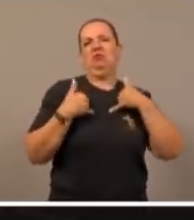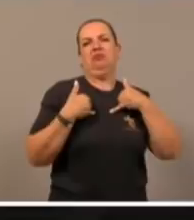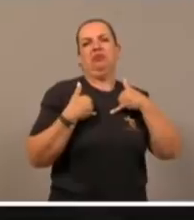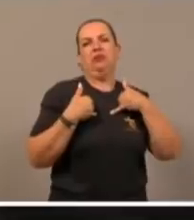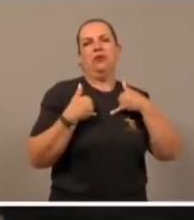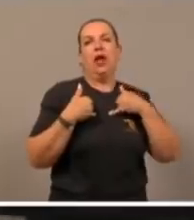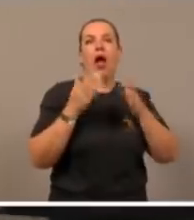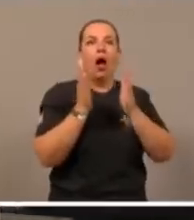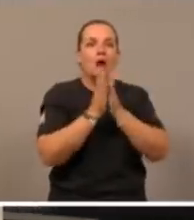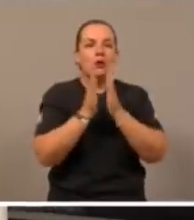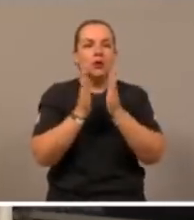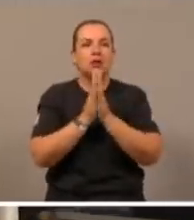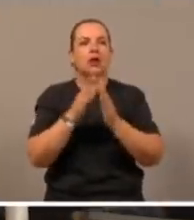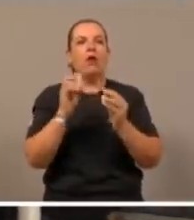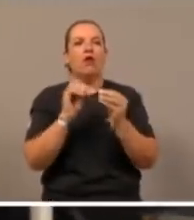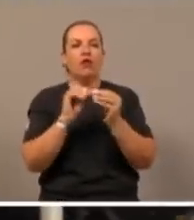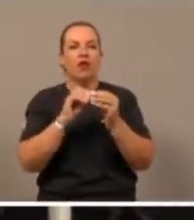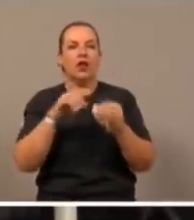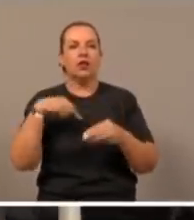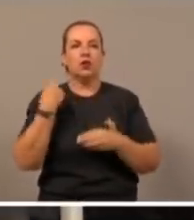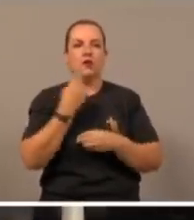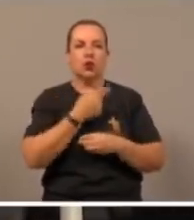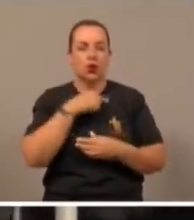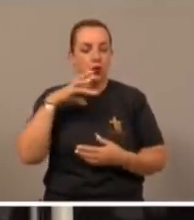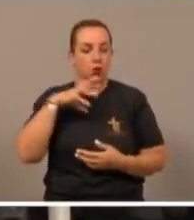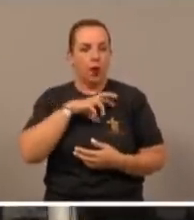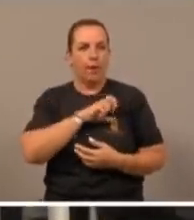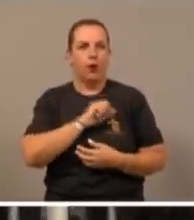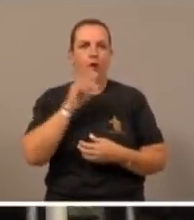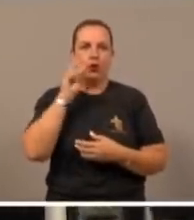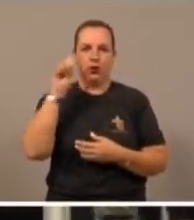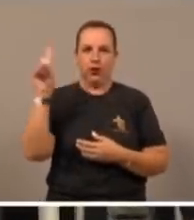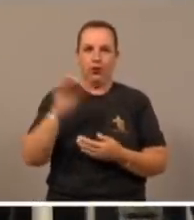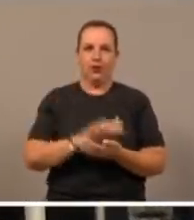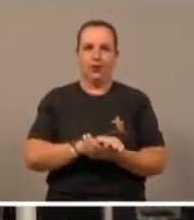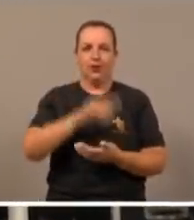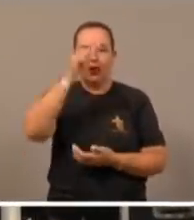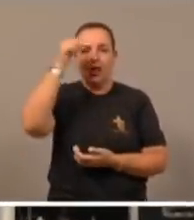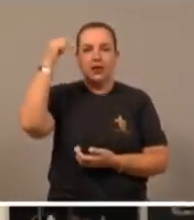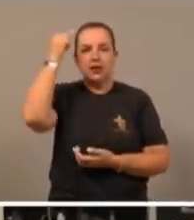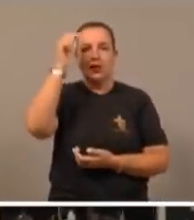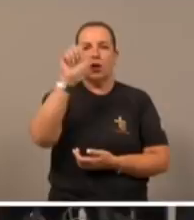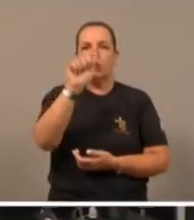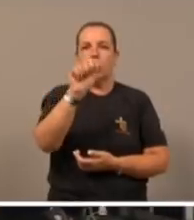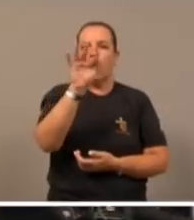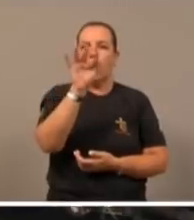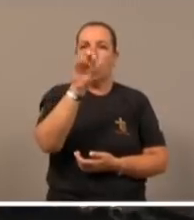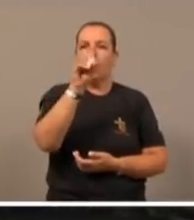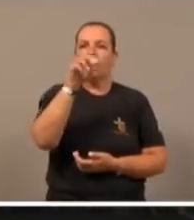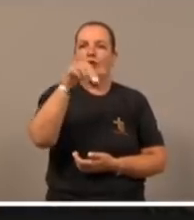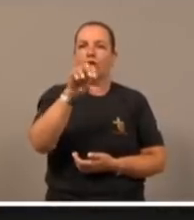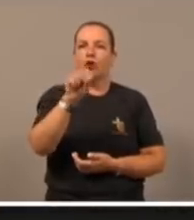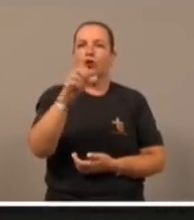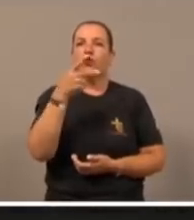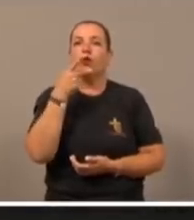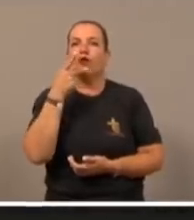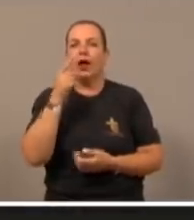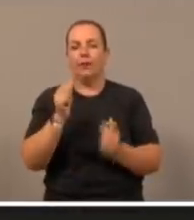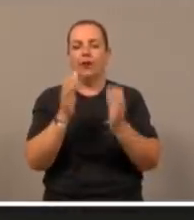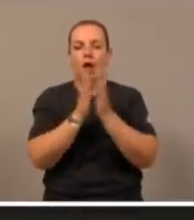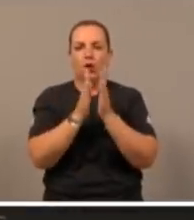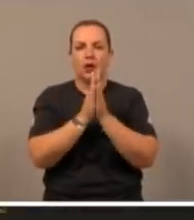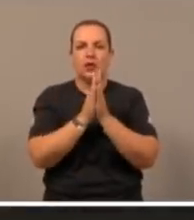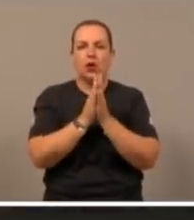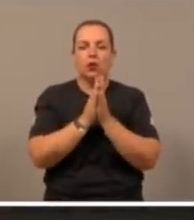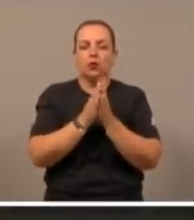nos coloca no amor de Deus, Santo Afonso Maria Ligório, diz a oração, coloca